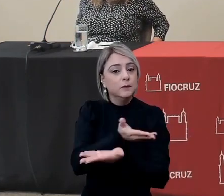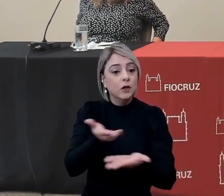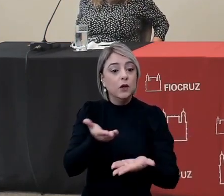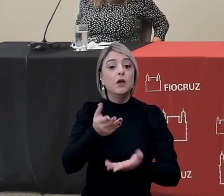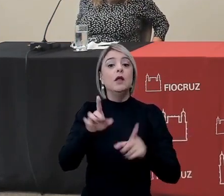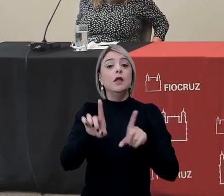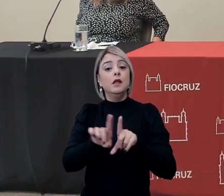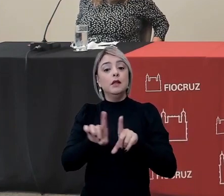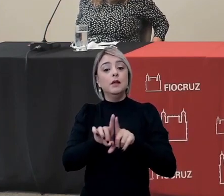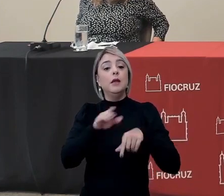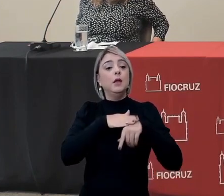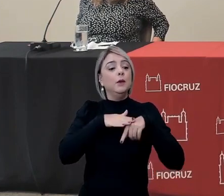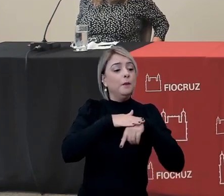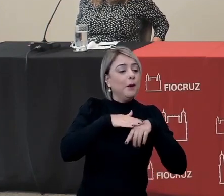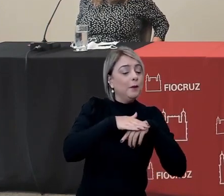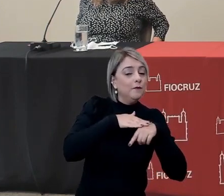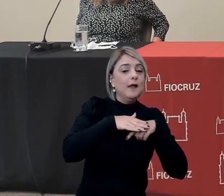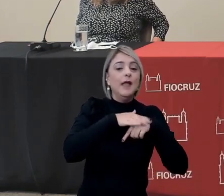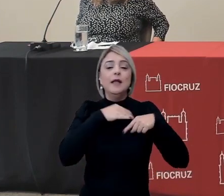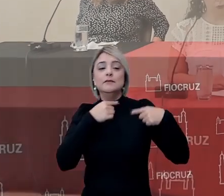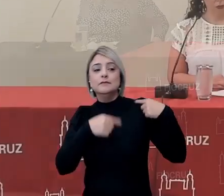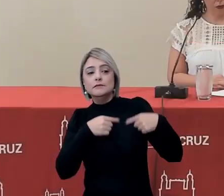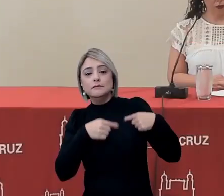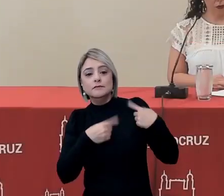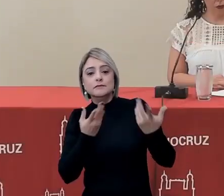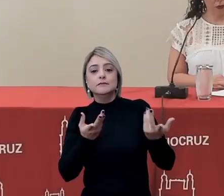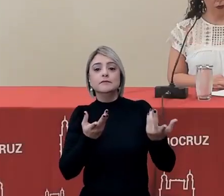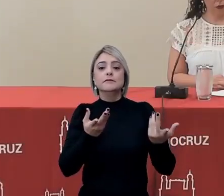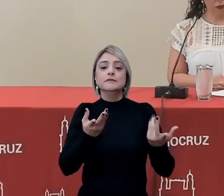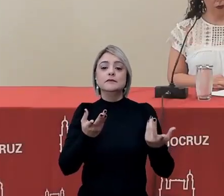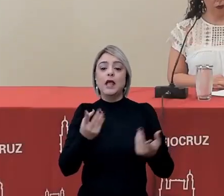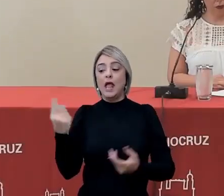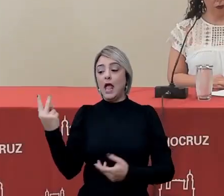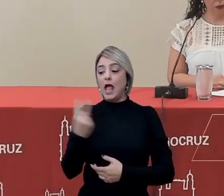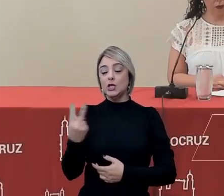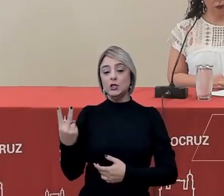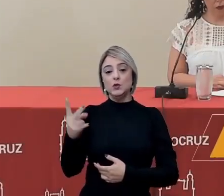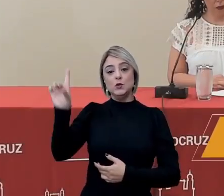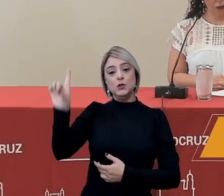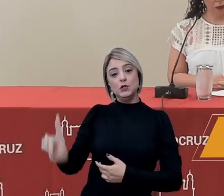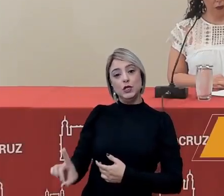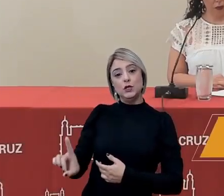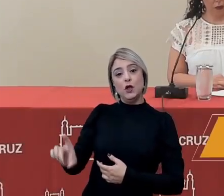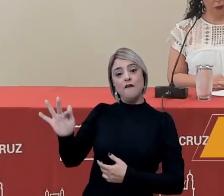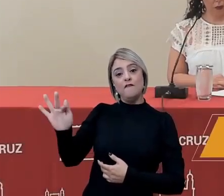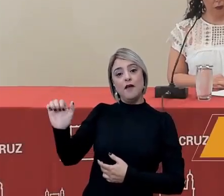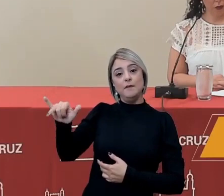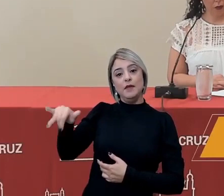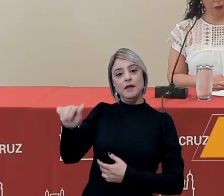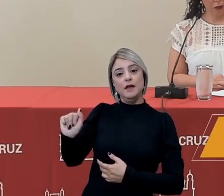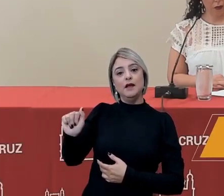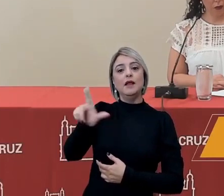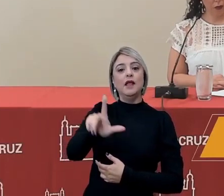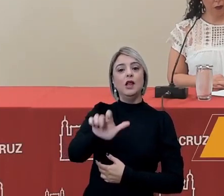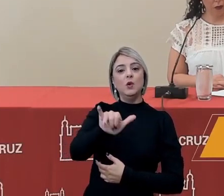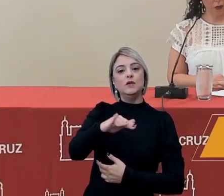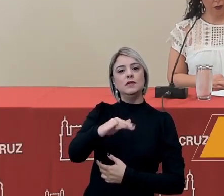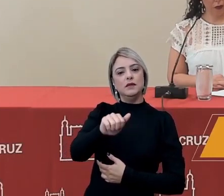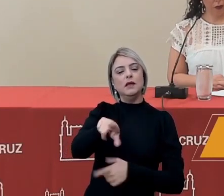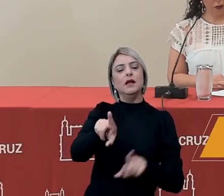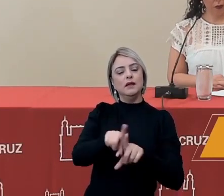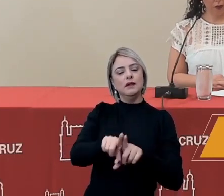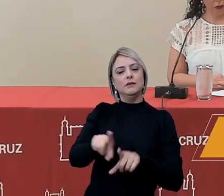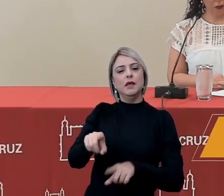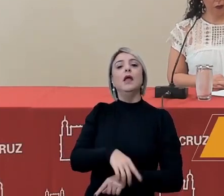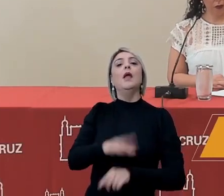e um diálogo, um bate-papo com as diretoras, a doutora Fabiana e a doutora Luciana. Vocês podem